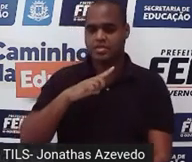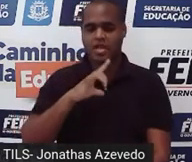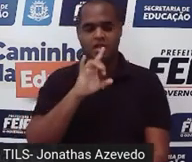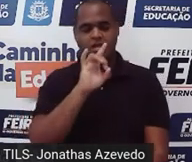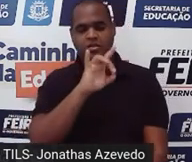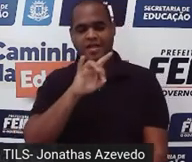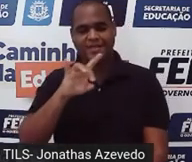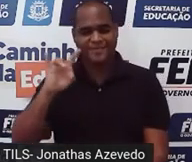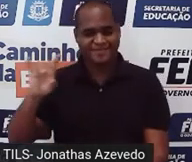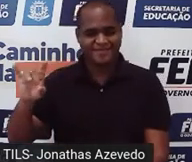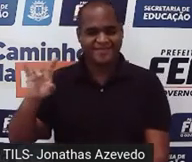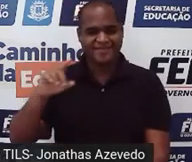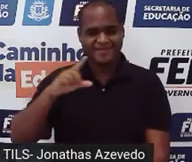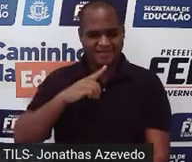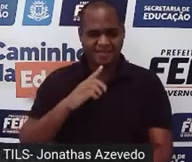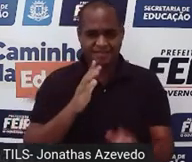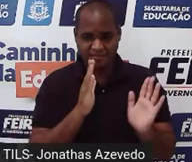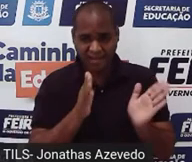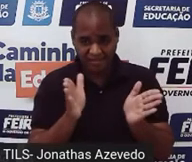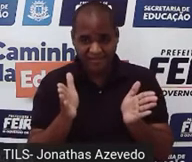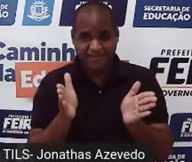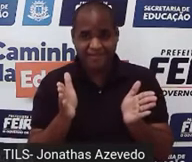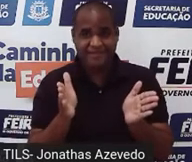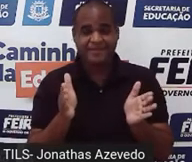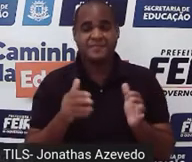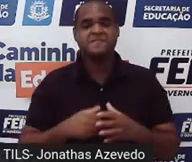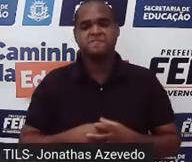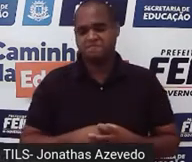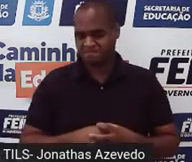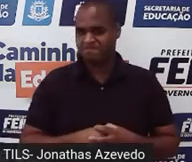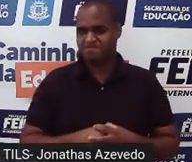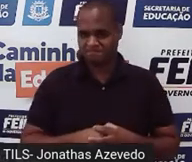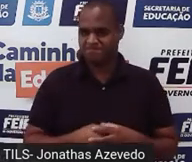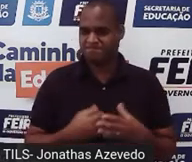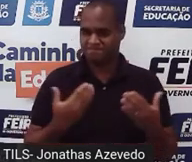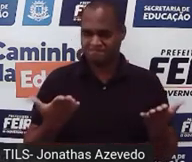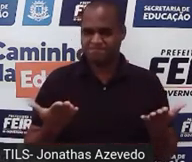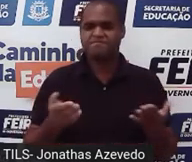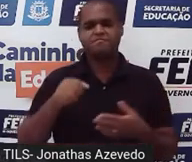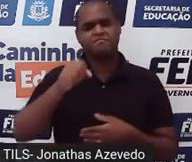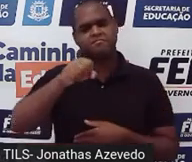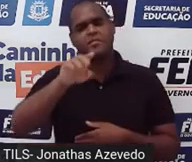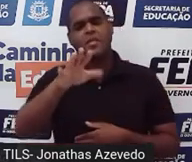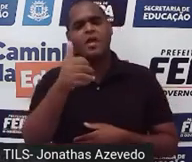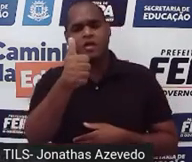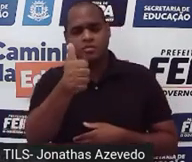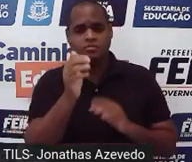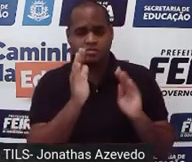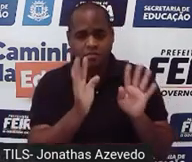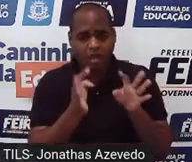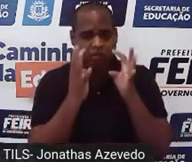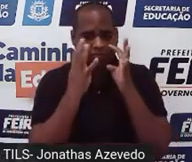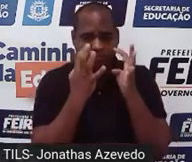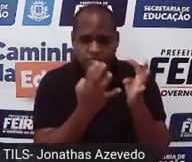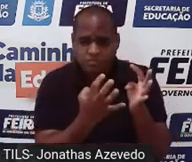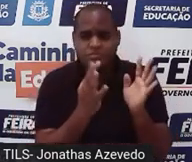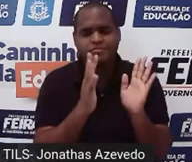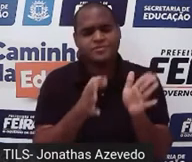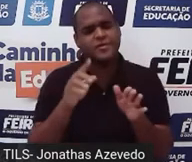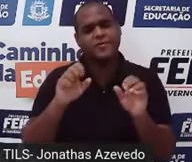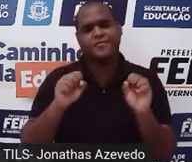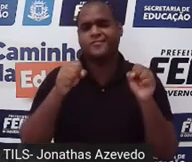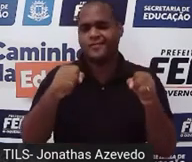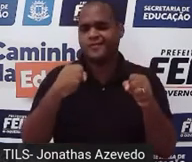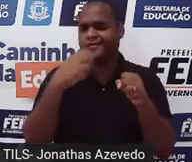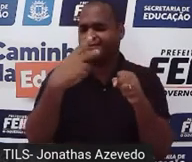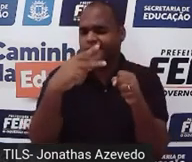frações unitárias? Pois é. Se você já ouviu, que bacana, né? Vai reforçar o